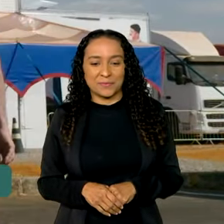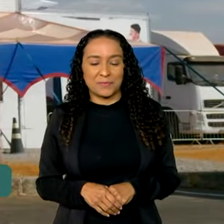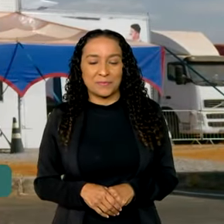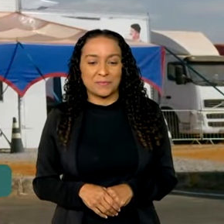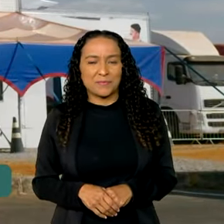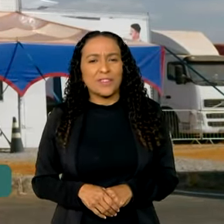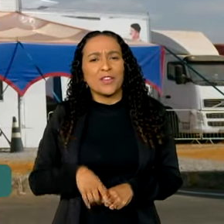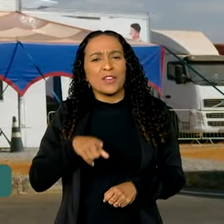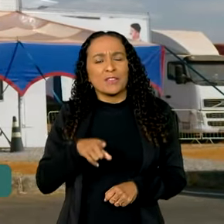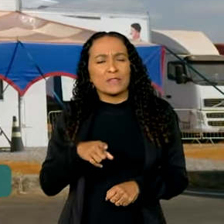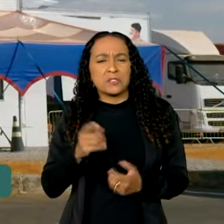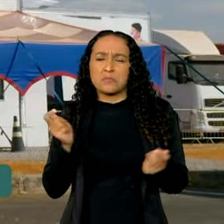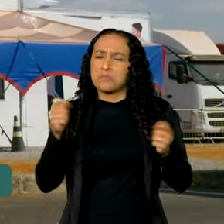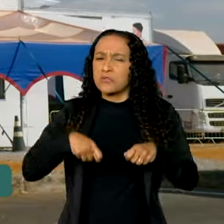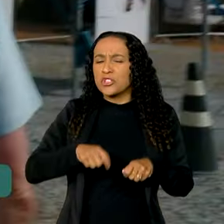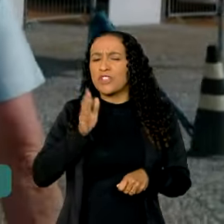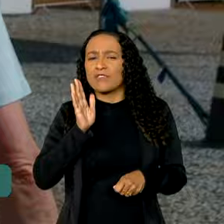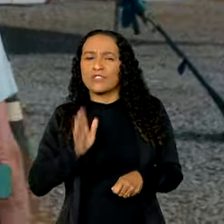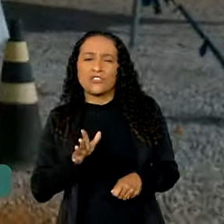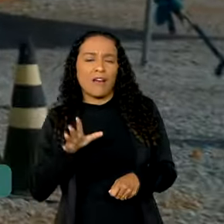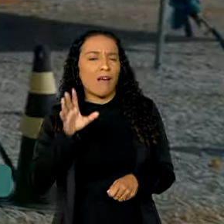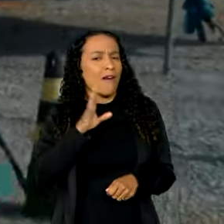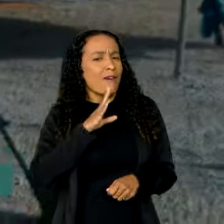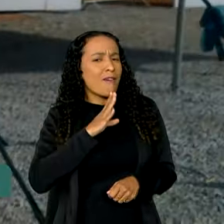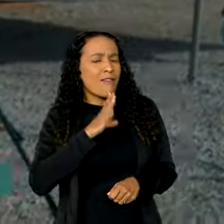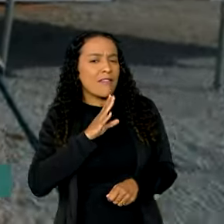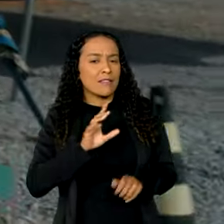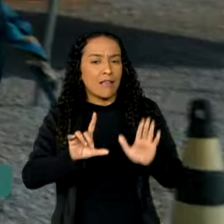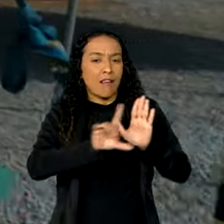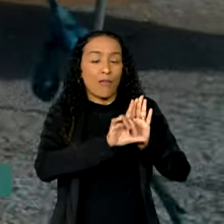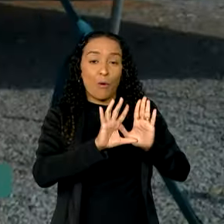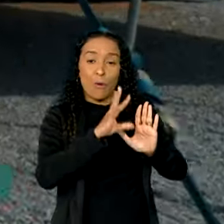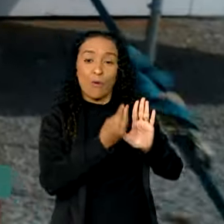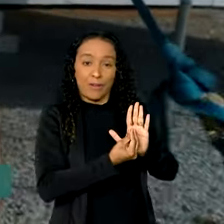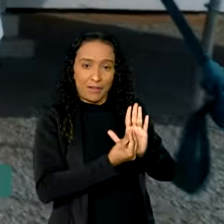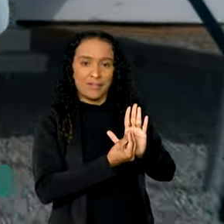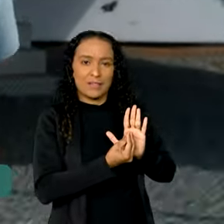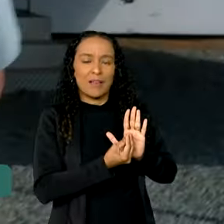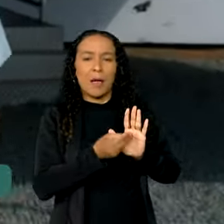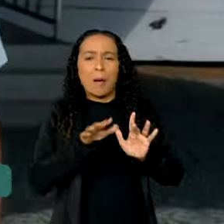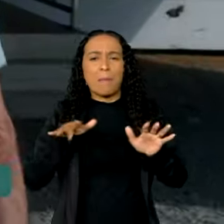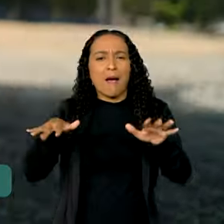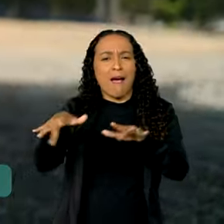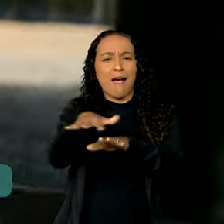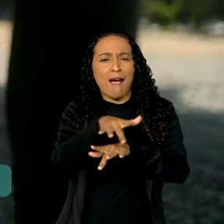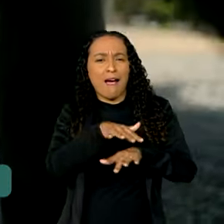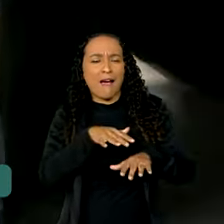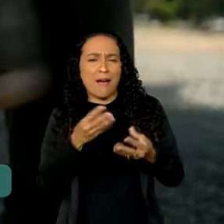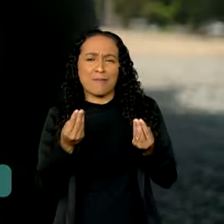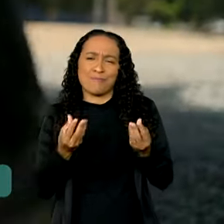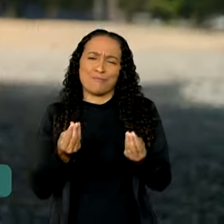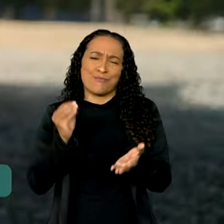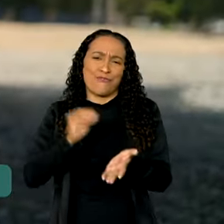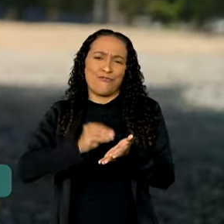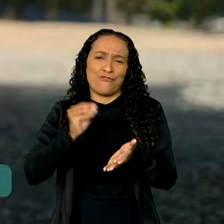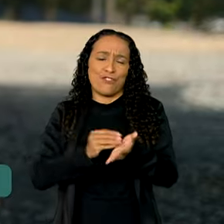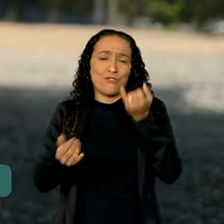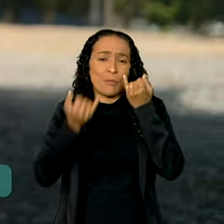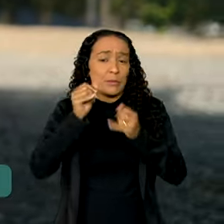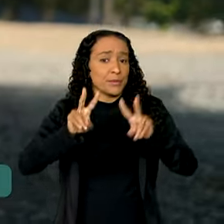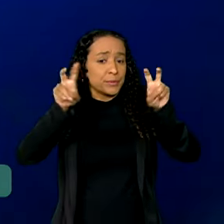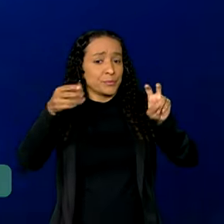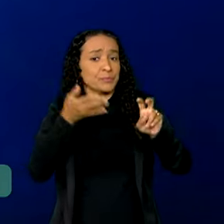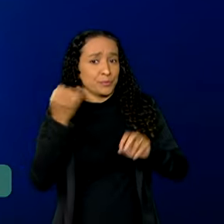Você provavelmente já deve ter ouvido falar sobre a Lei Rouanet. Circula por aí muita desinformação sobre essa